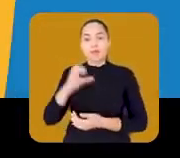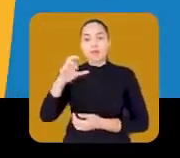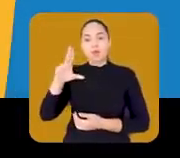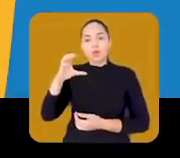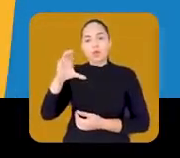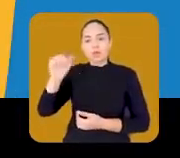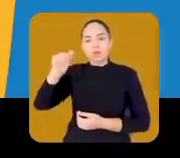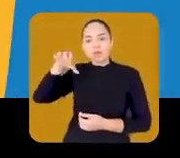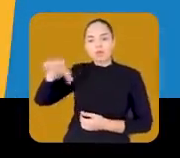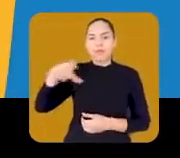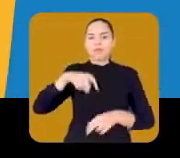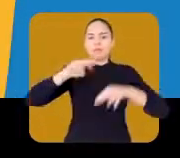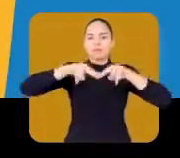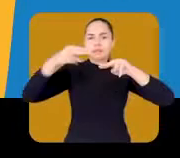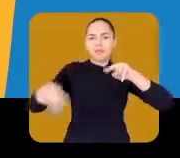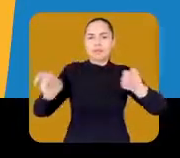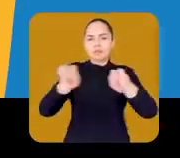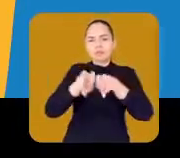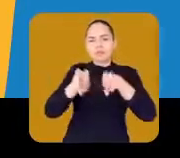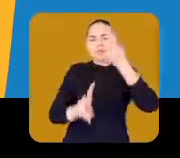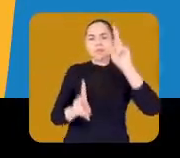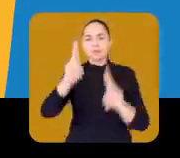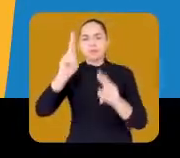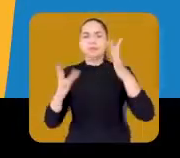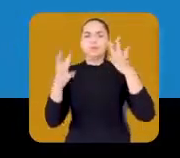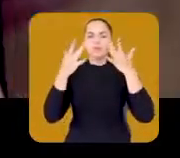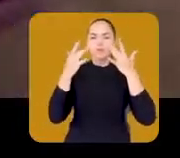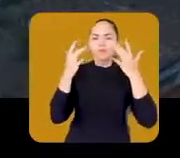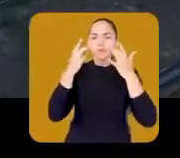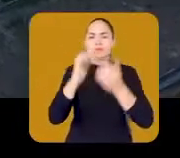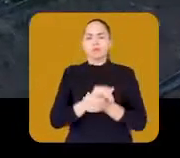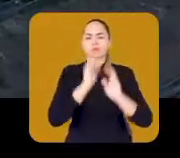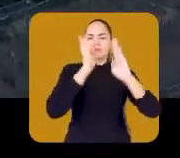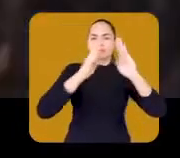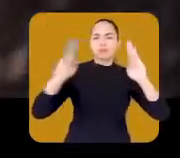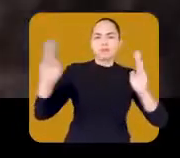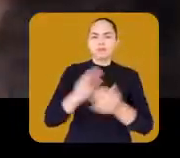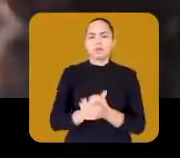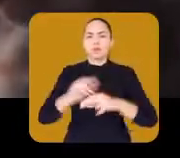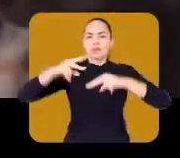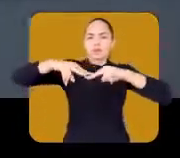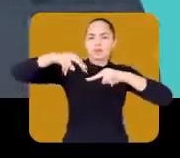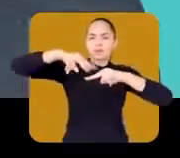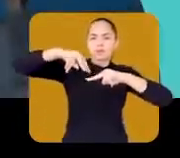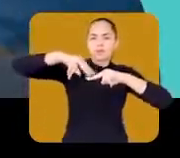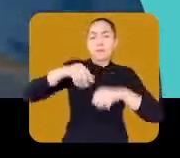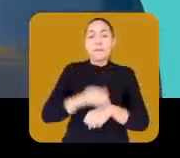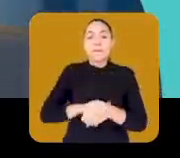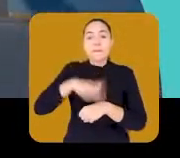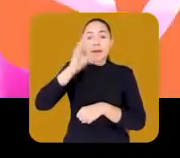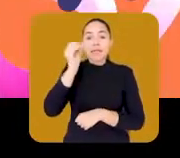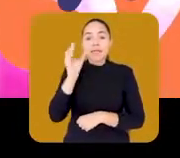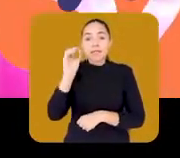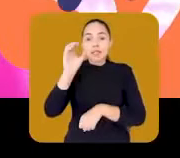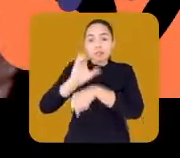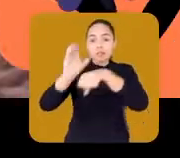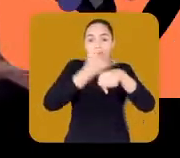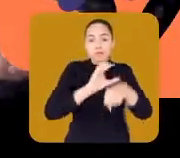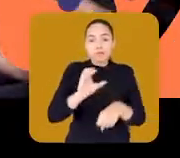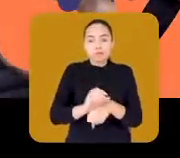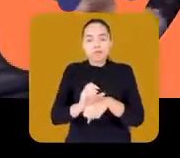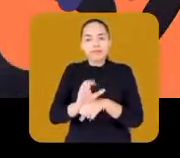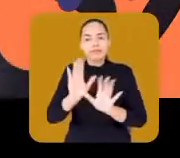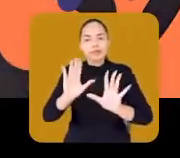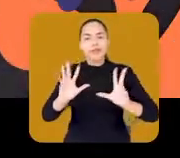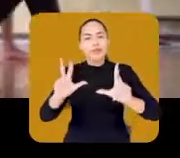Os cucas têm ginásio, piscina, estúdios, anfiteatro, biblioteca, pista de skate e mais